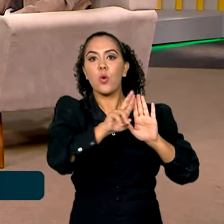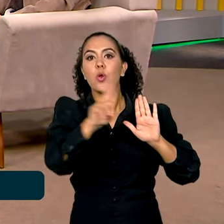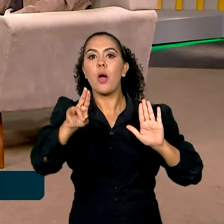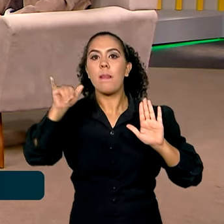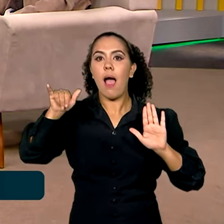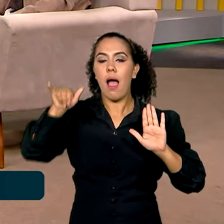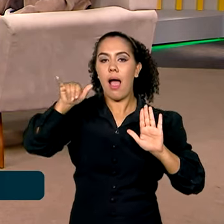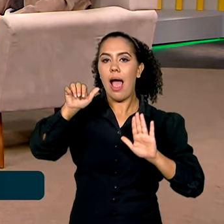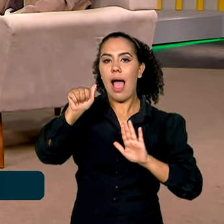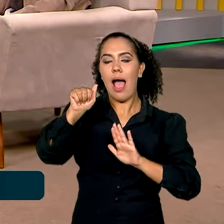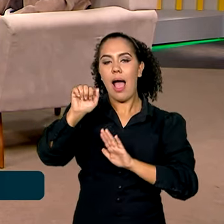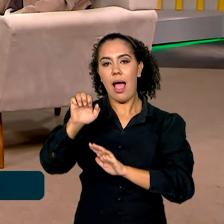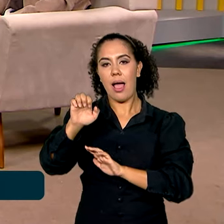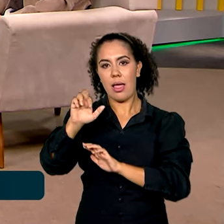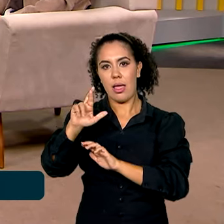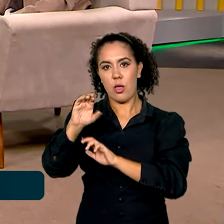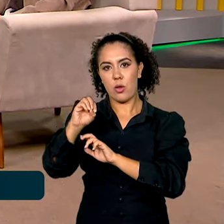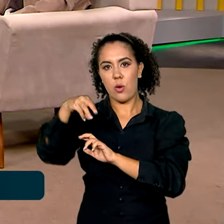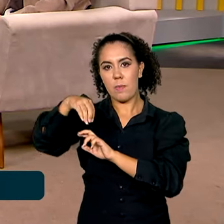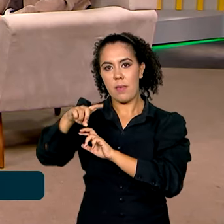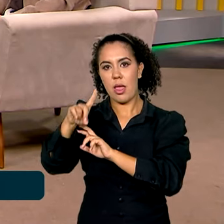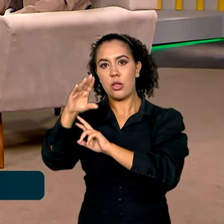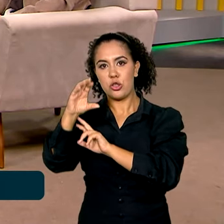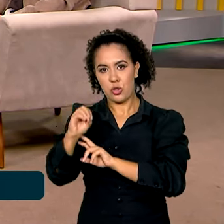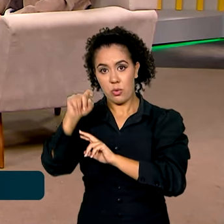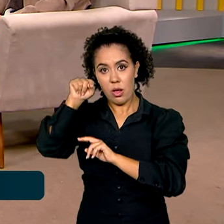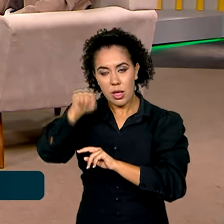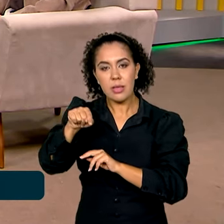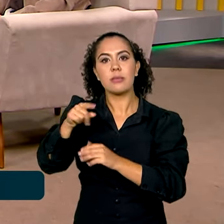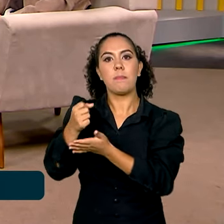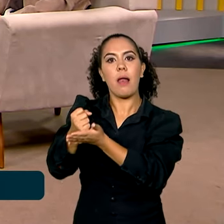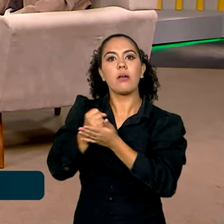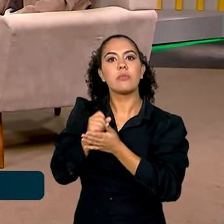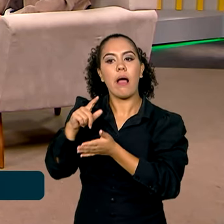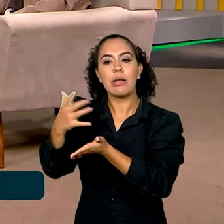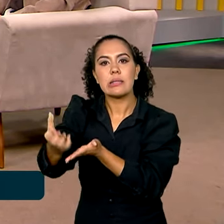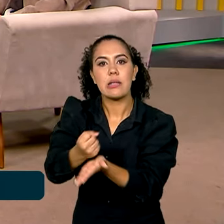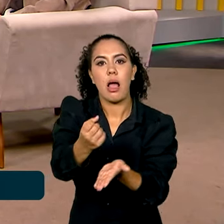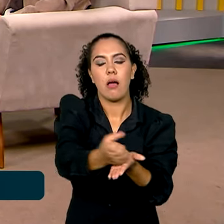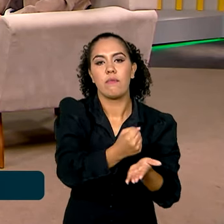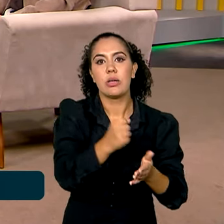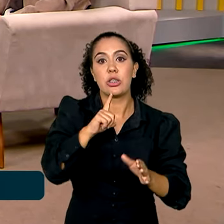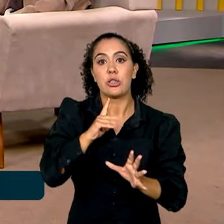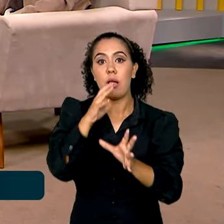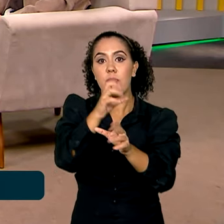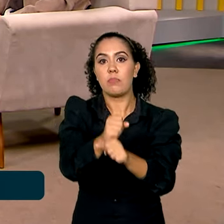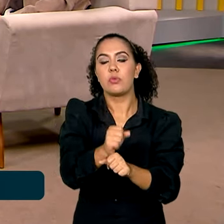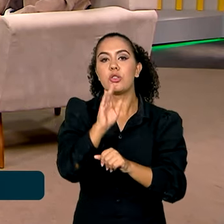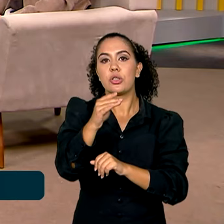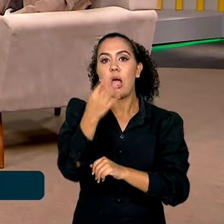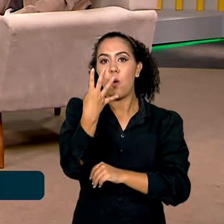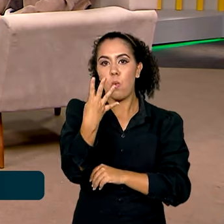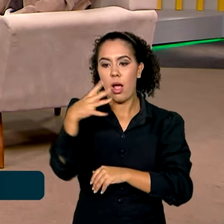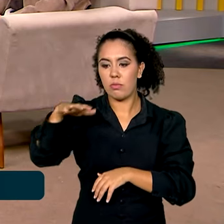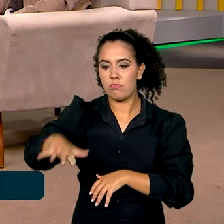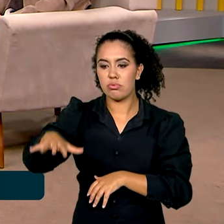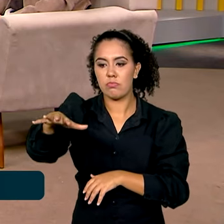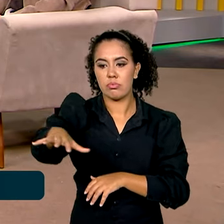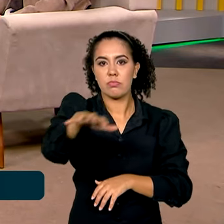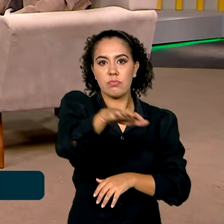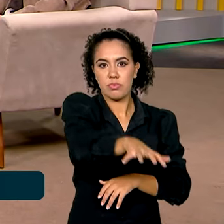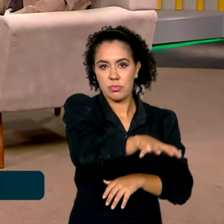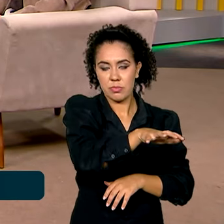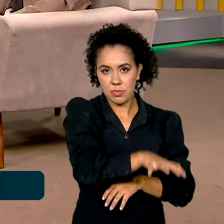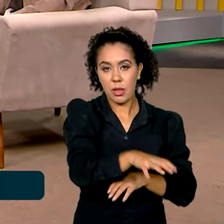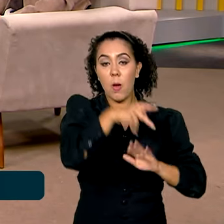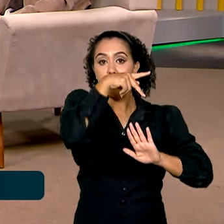era justamente destinar as aeronaves nesse salvamento. Já temos quatro bases implantadas e o projeto